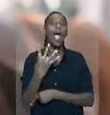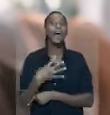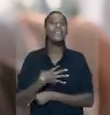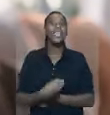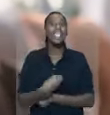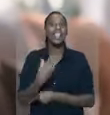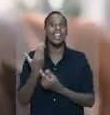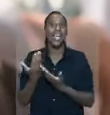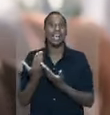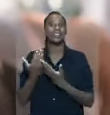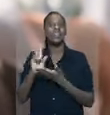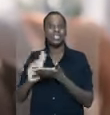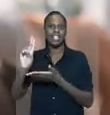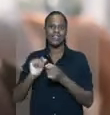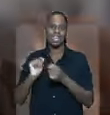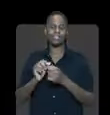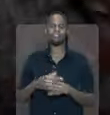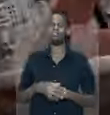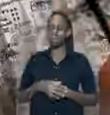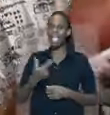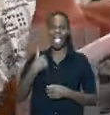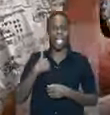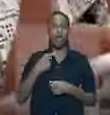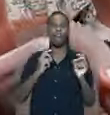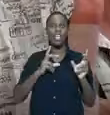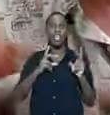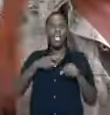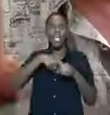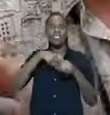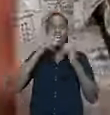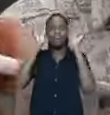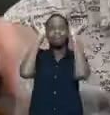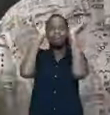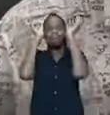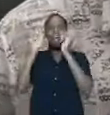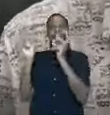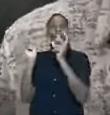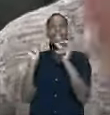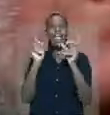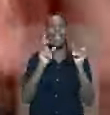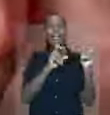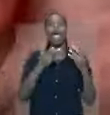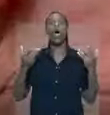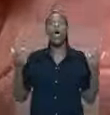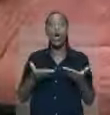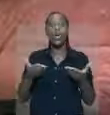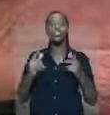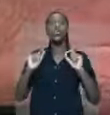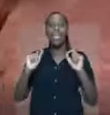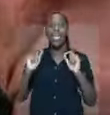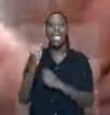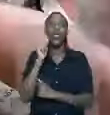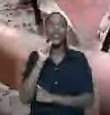eu tenho quatro filhas que fizeram universidade. Eu vim de abacaxeiro e caju na cabeça. E